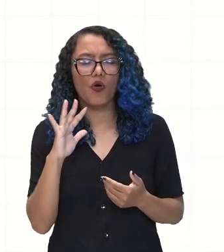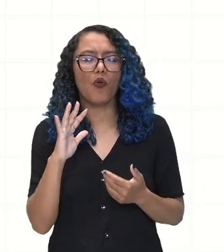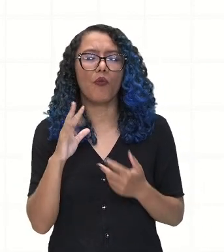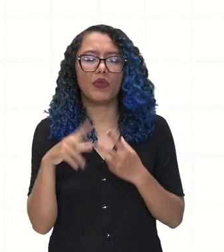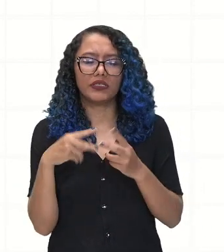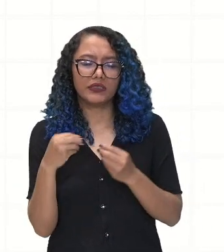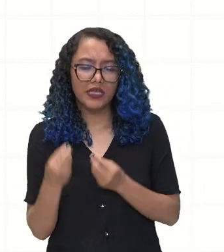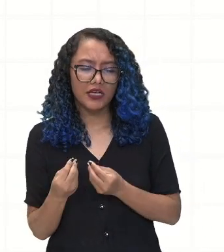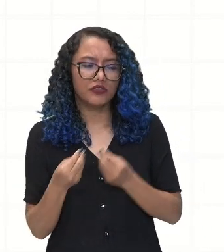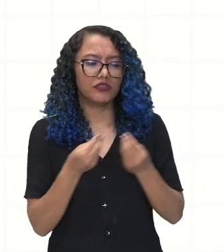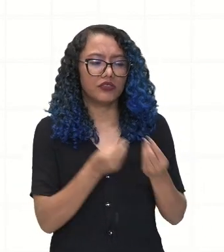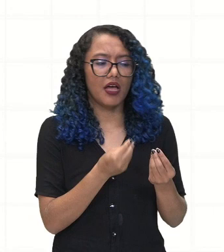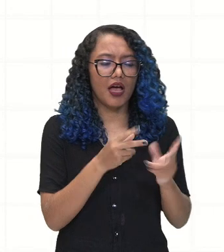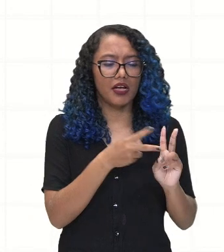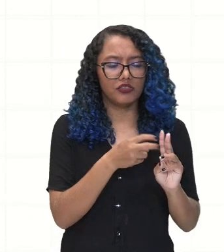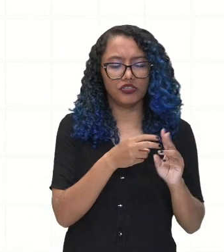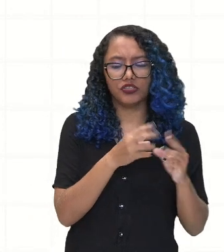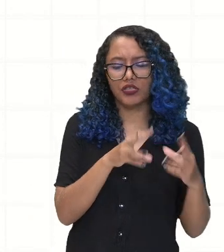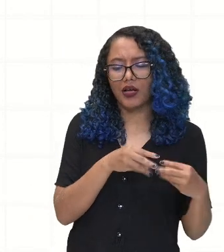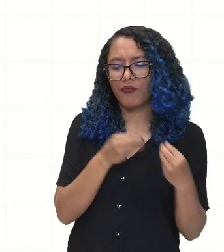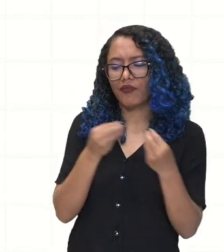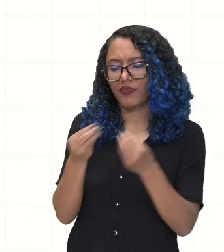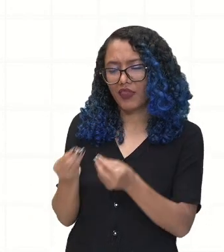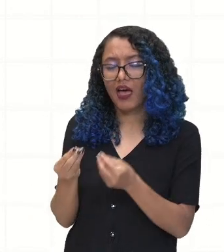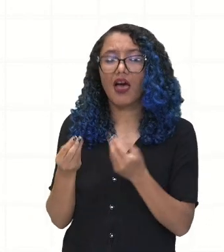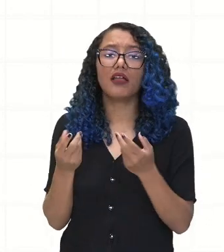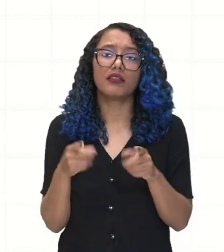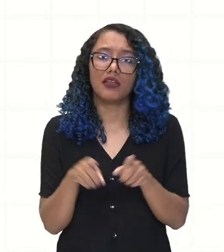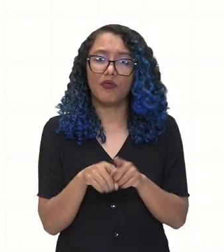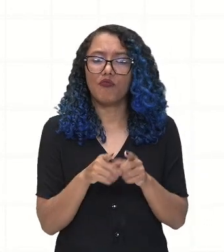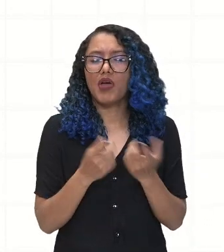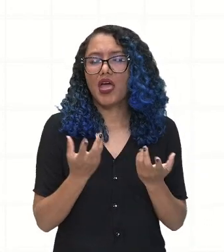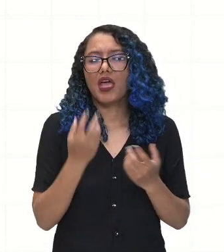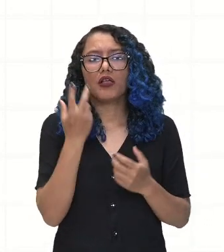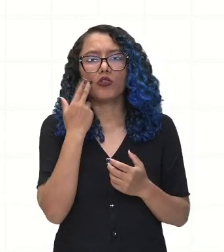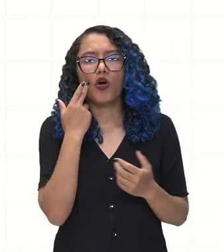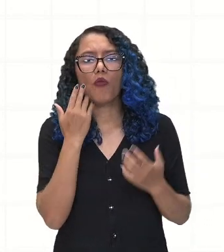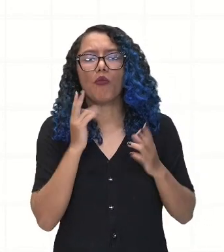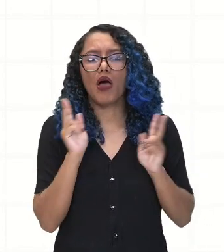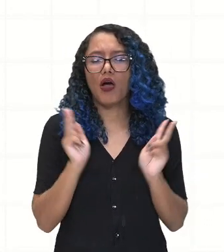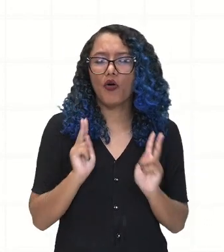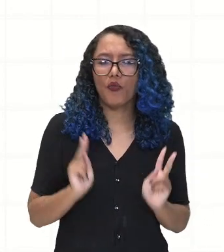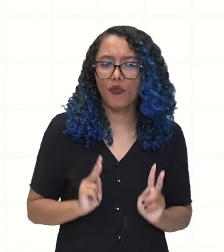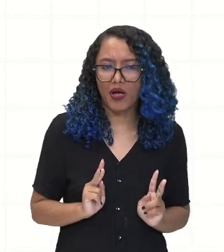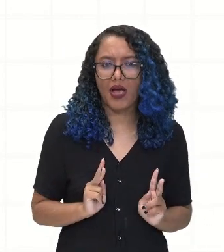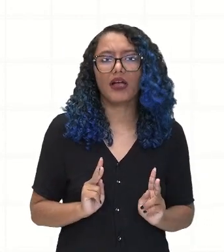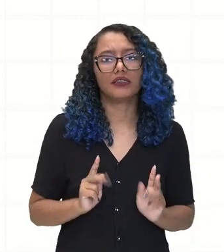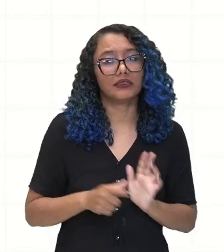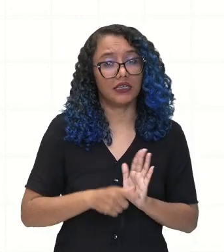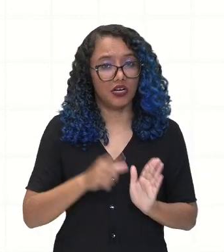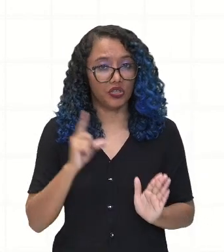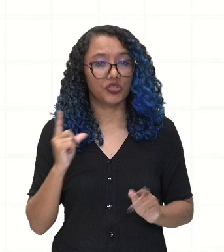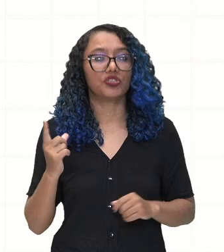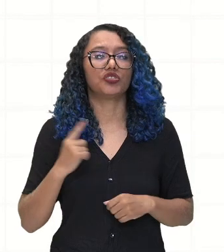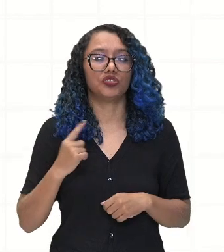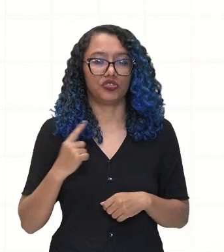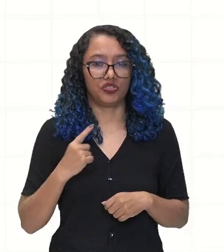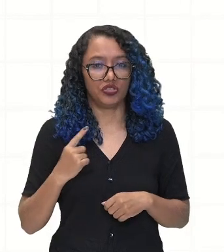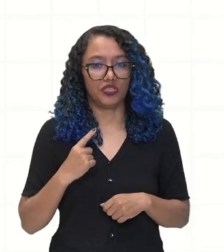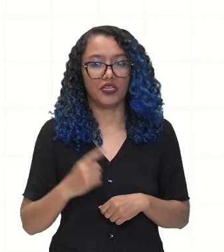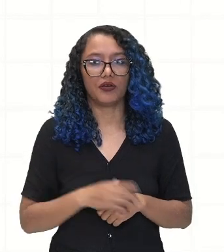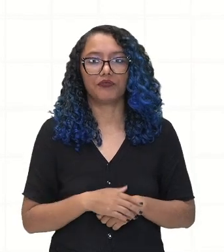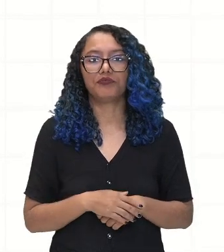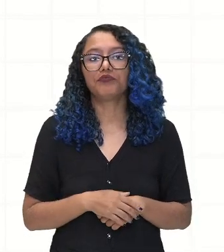também para os indígenas. Visto que, aqui no território, nós tínhamos as diversidades dessas tribos